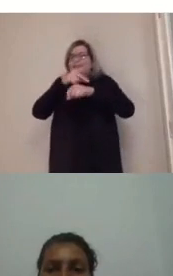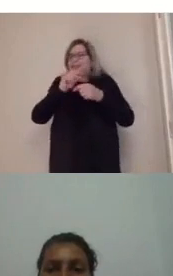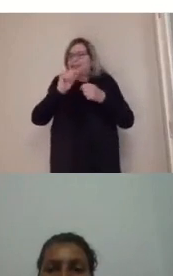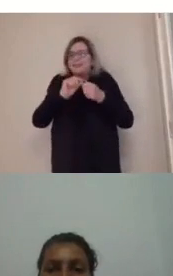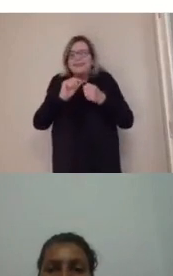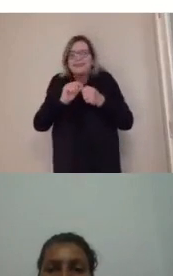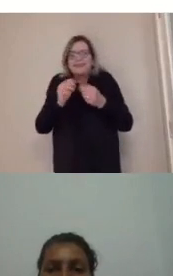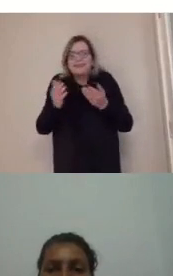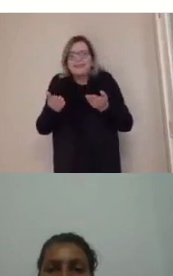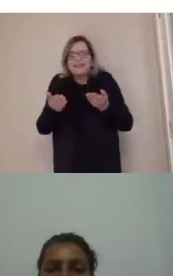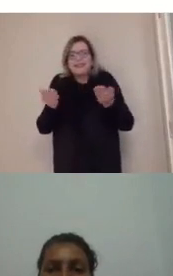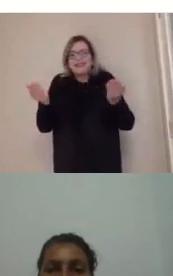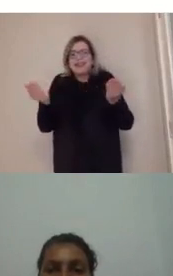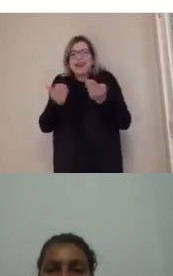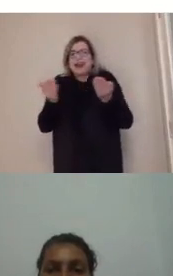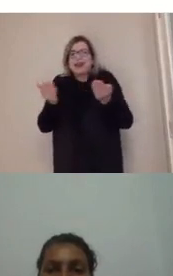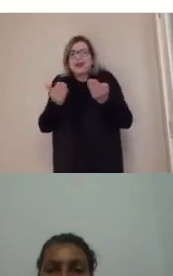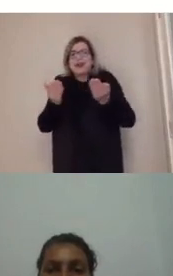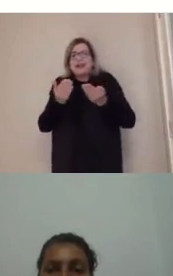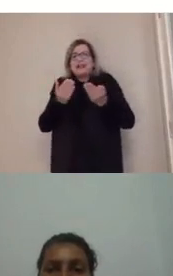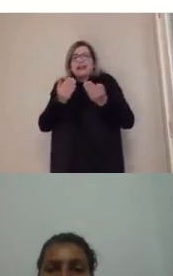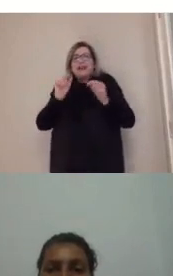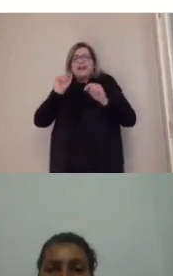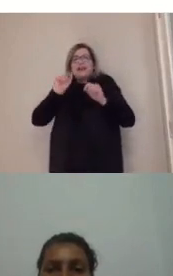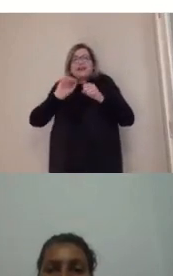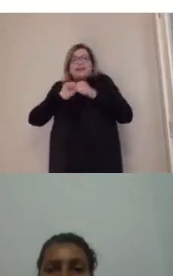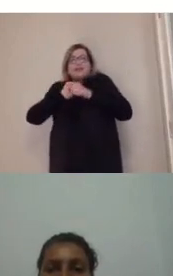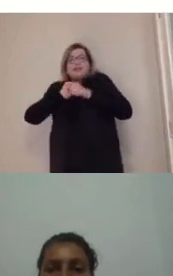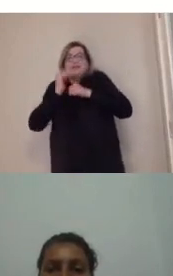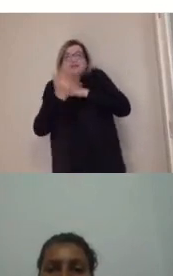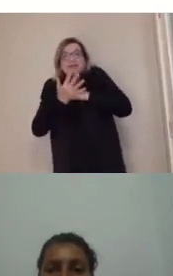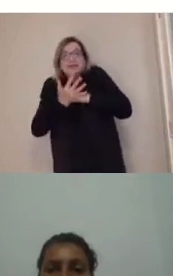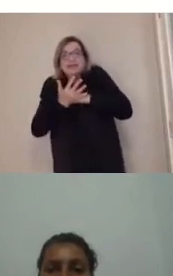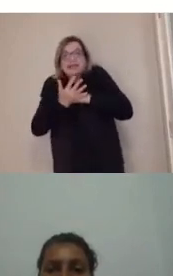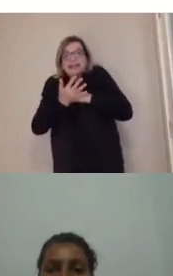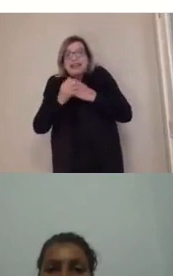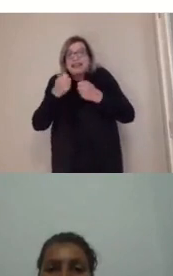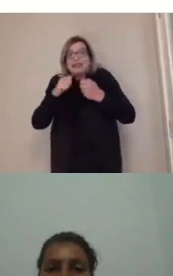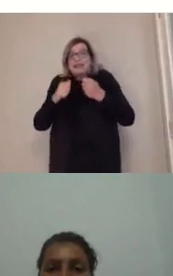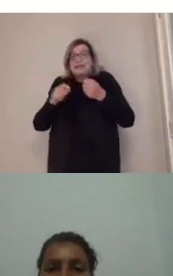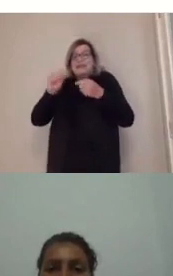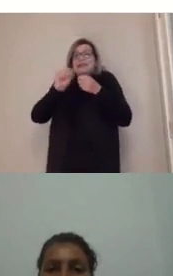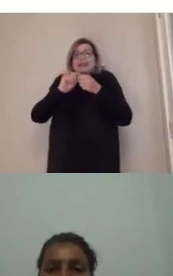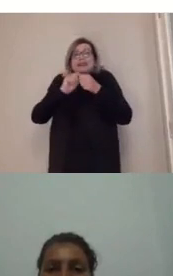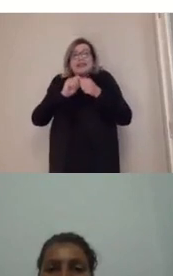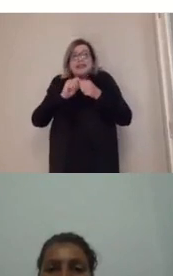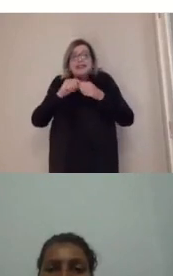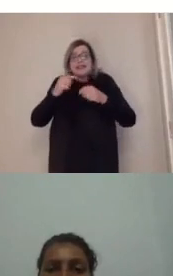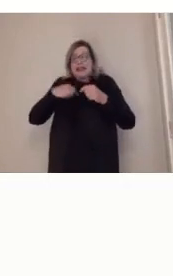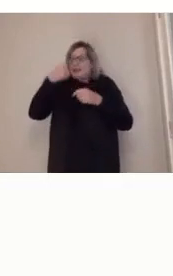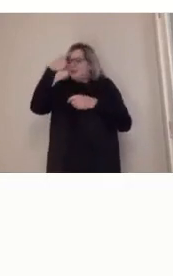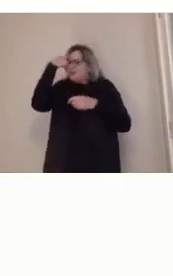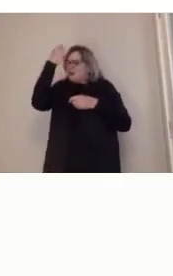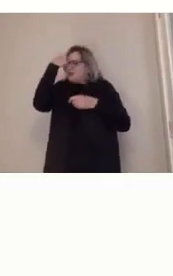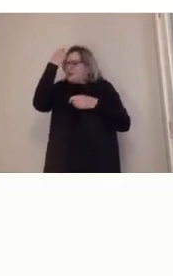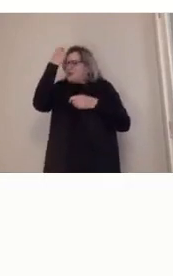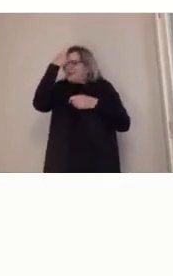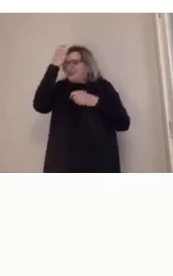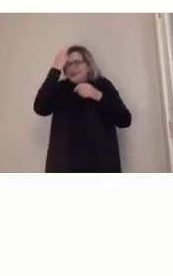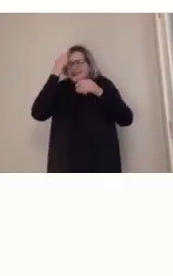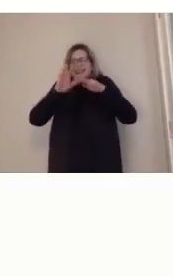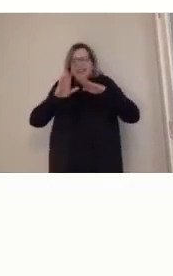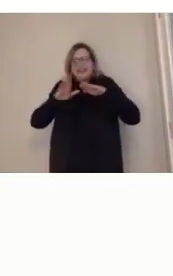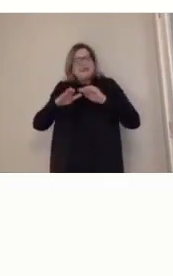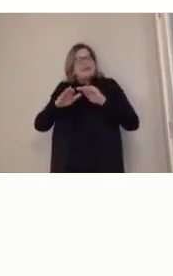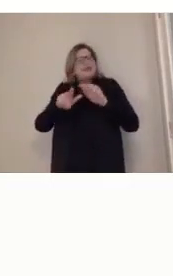pandemia, sem essa, essa questão, tivemos que apelar aí pela criatividade, pelas mãos de obras de outras pessoas, para nos